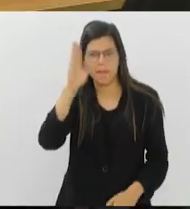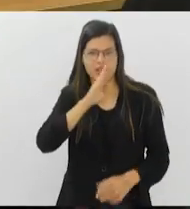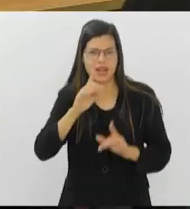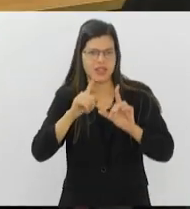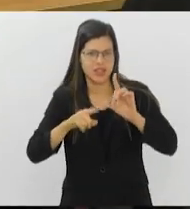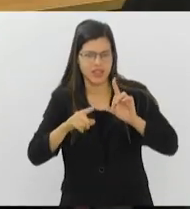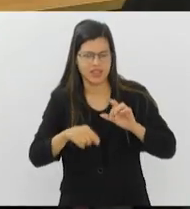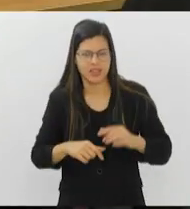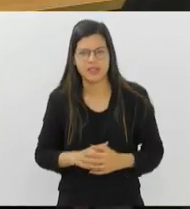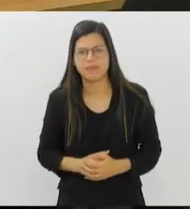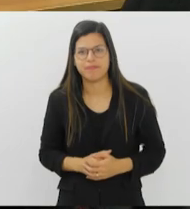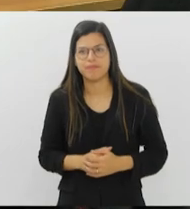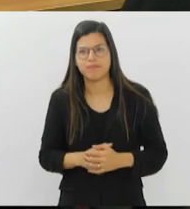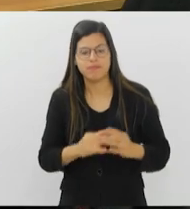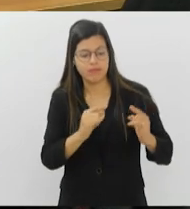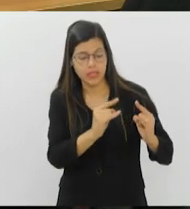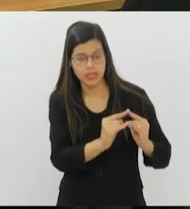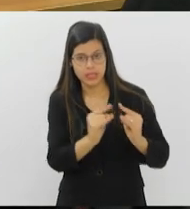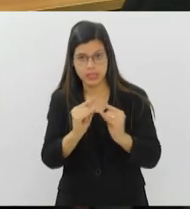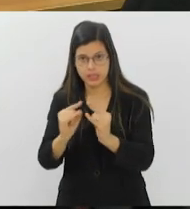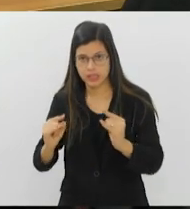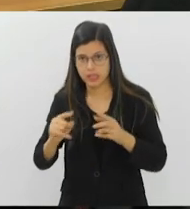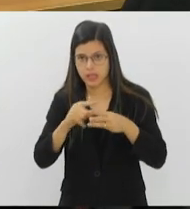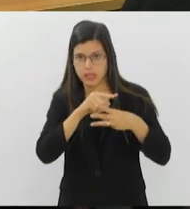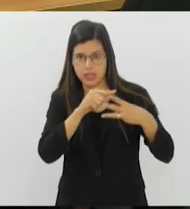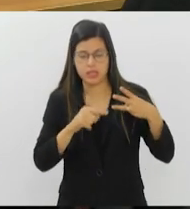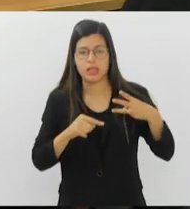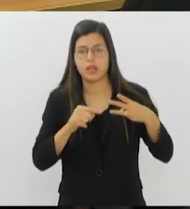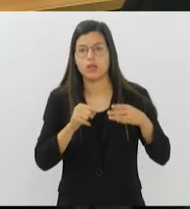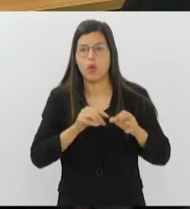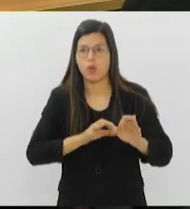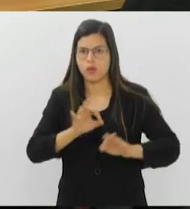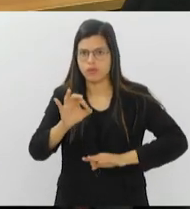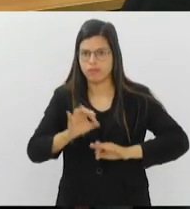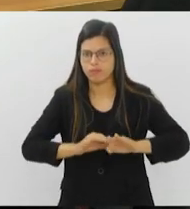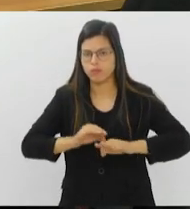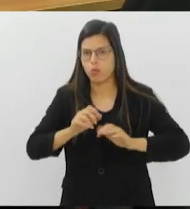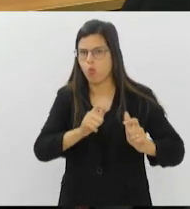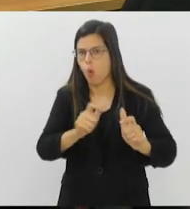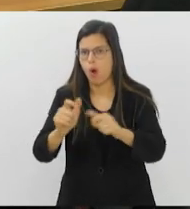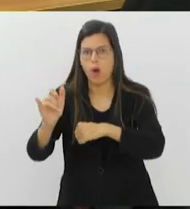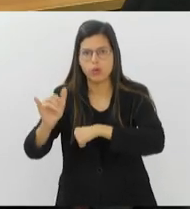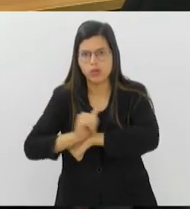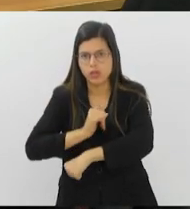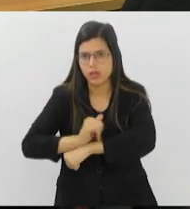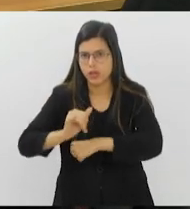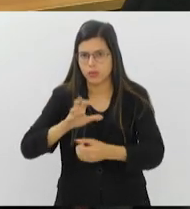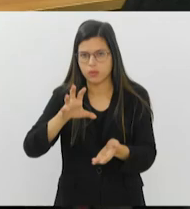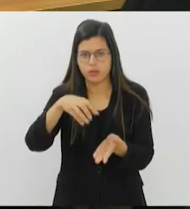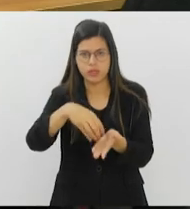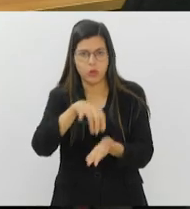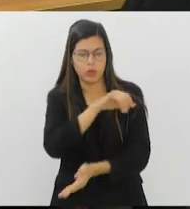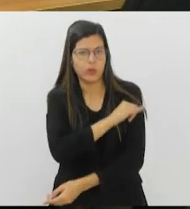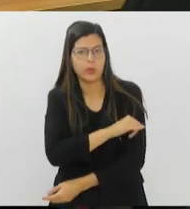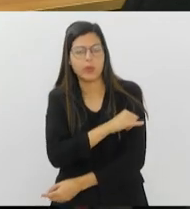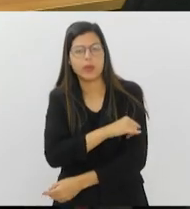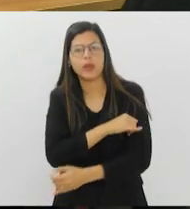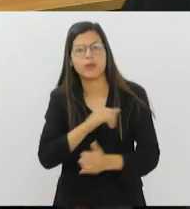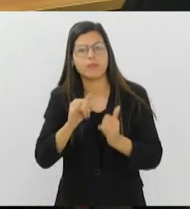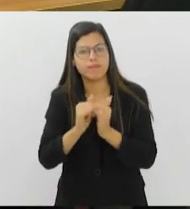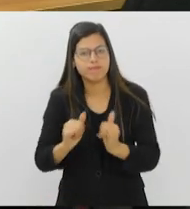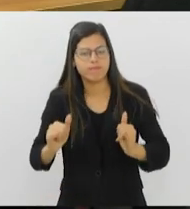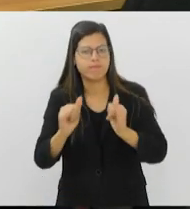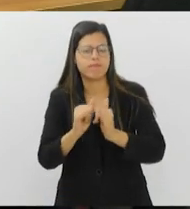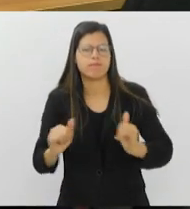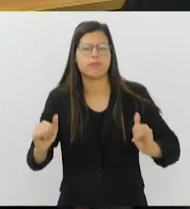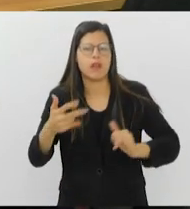Três tendas da Secretaria Municipal de Saúde estão montadas em pontos estratégicos do centro para ampliar a oferta de vacinas.